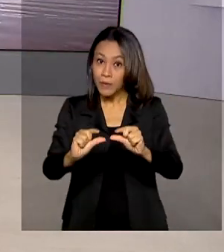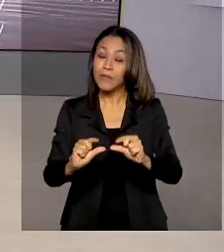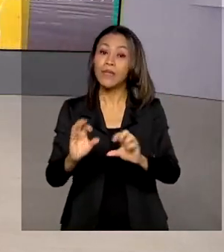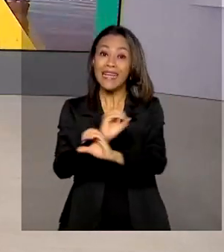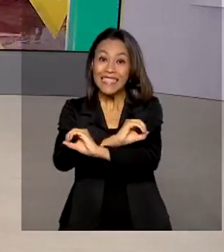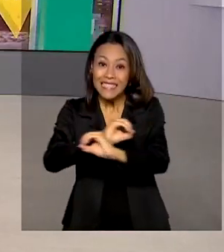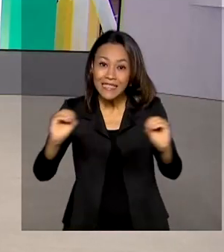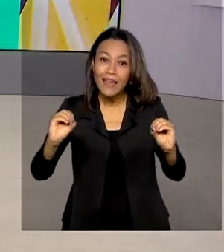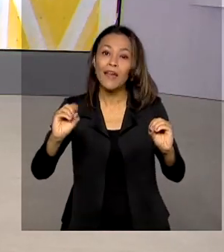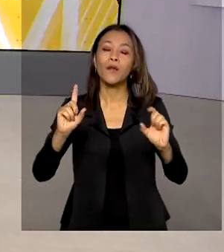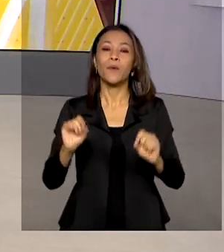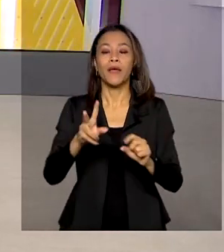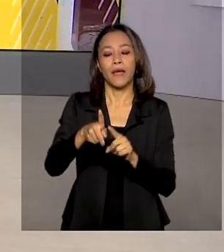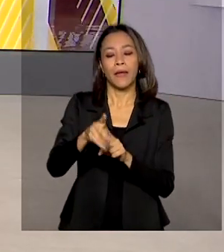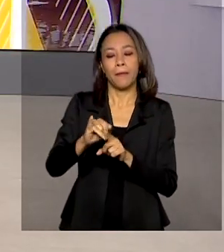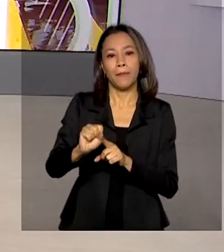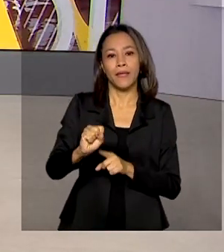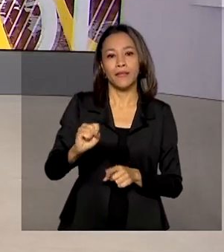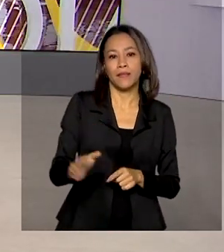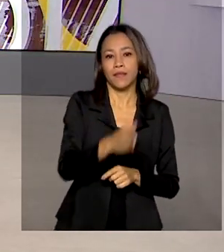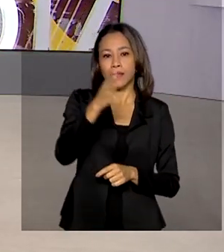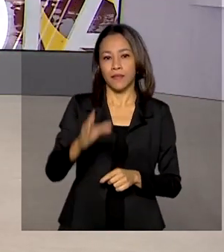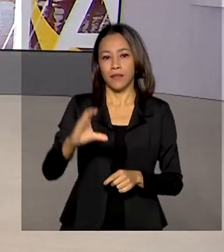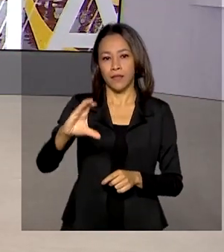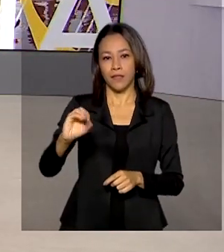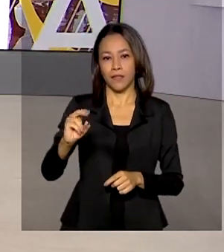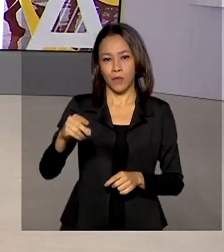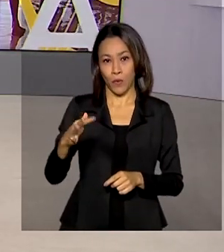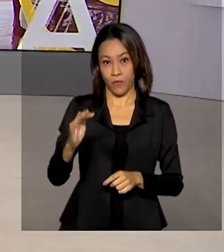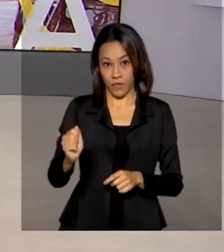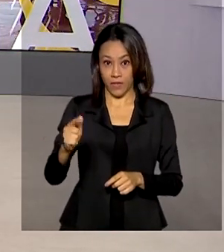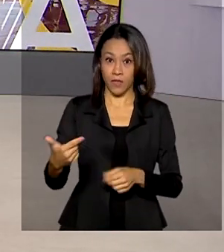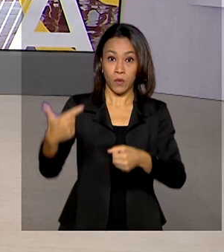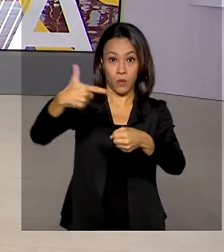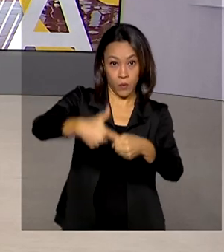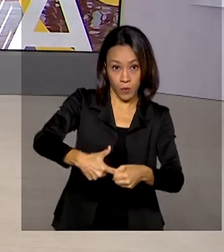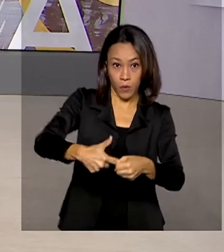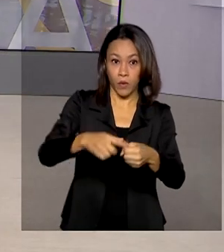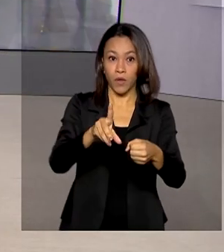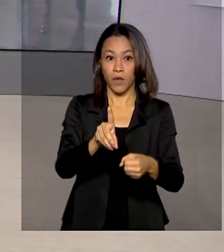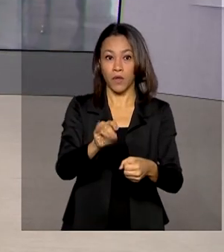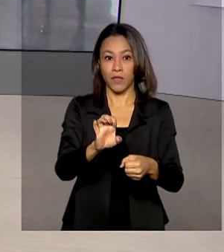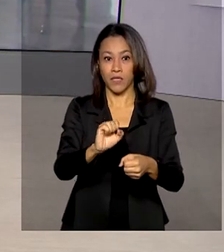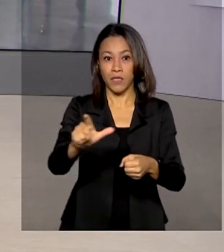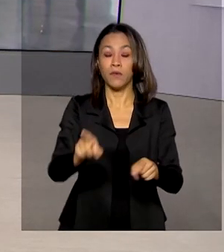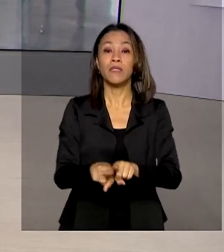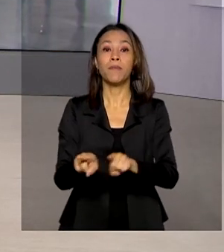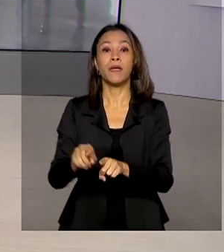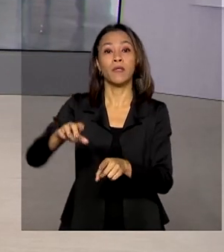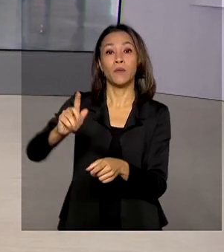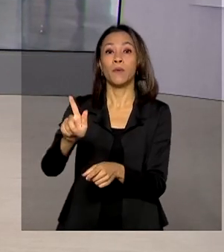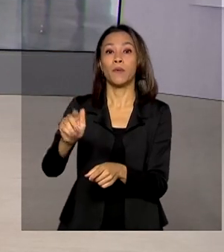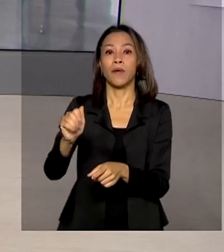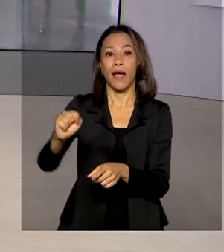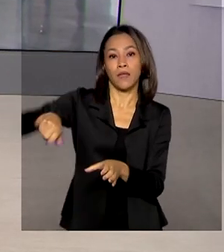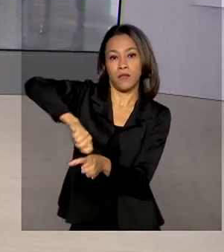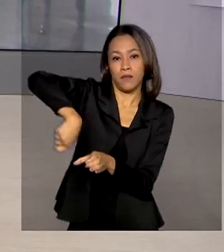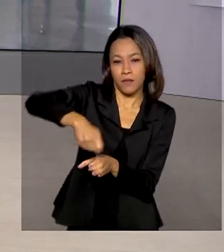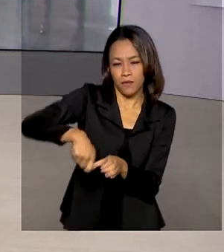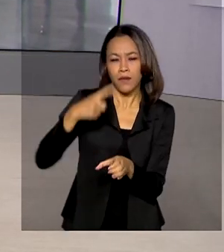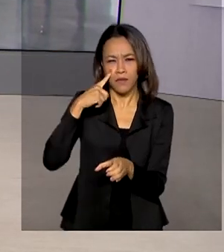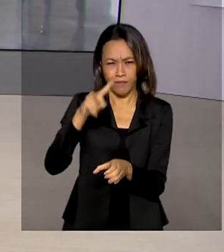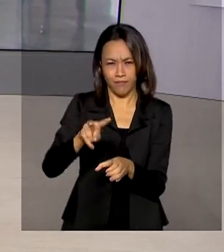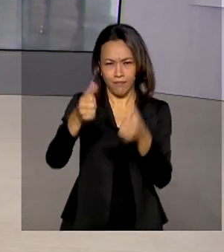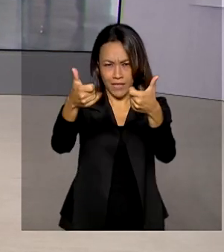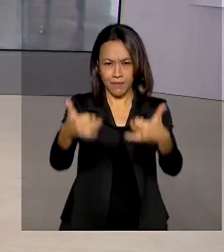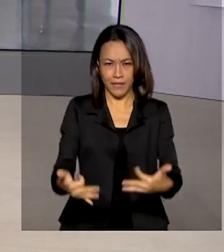as alíquotas do Piscofins, do óleo diesel e do gás de cozinha. Vamos ao Palácio do Planalto. O repórter Glauco de Queiroz tem as informações